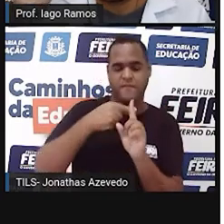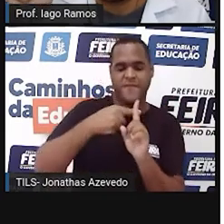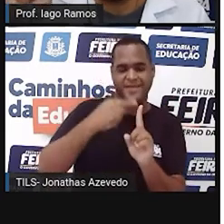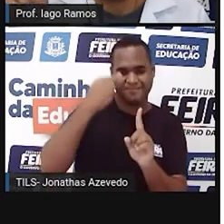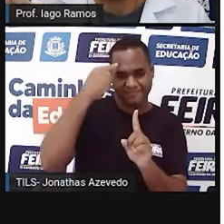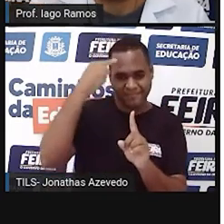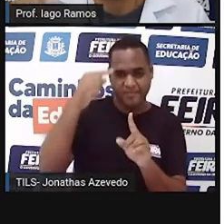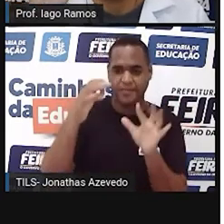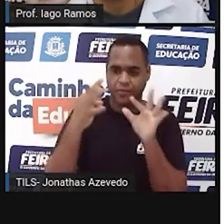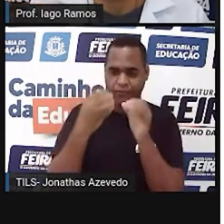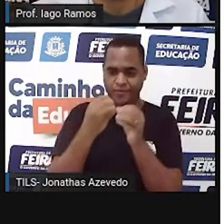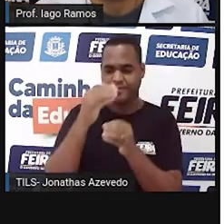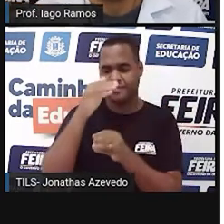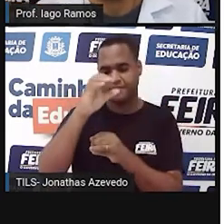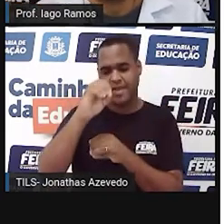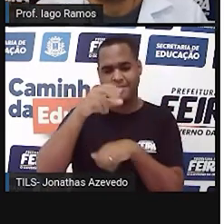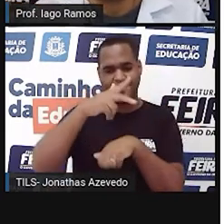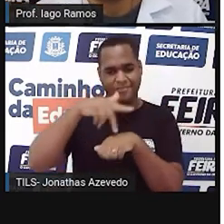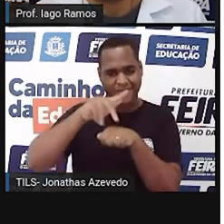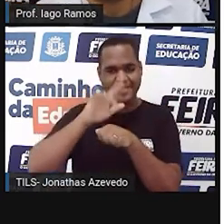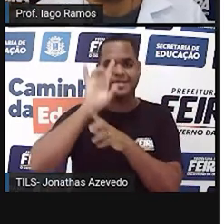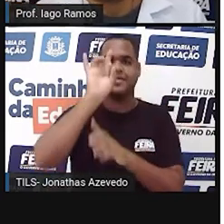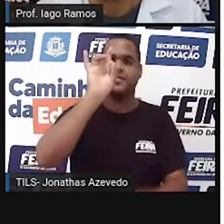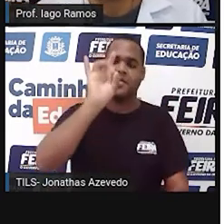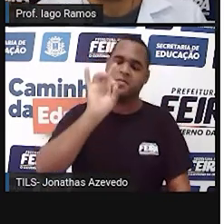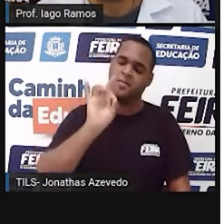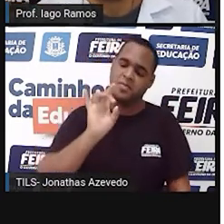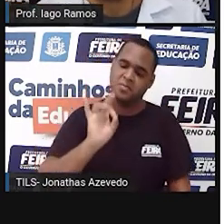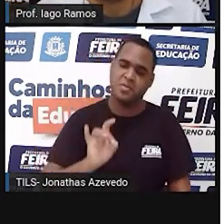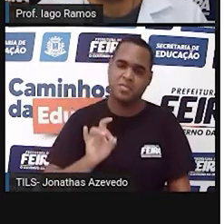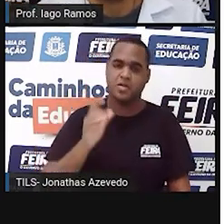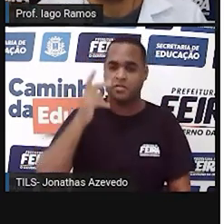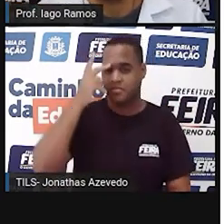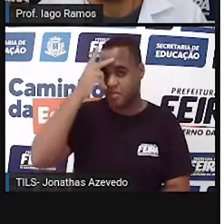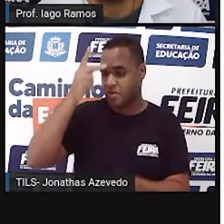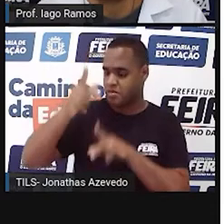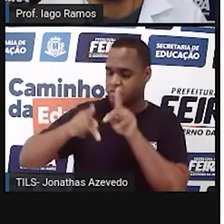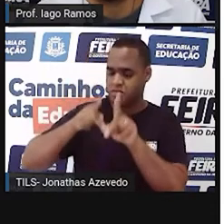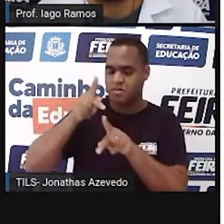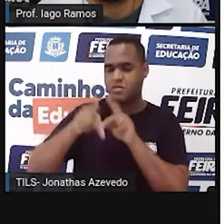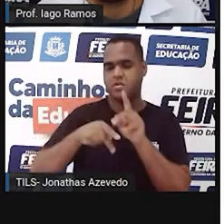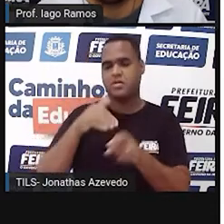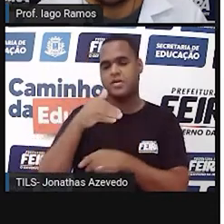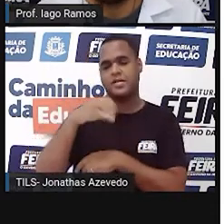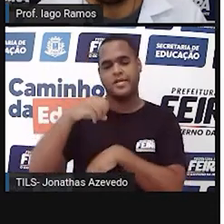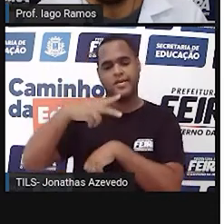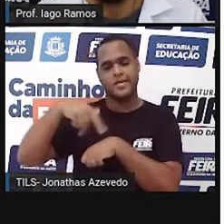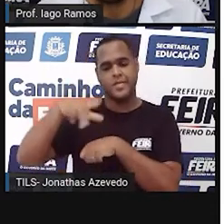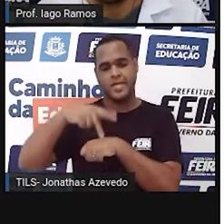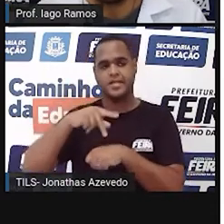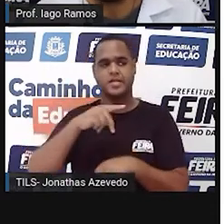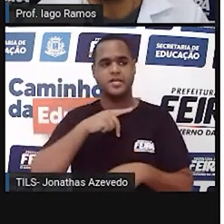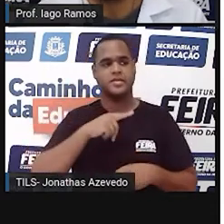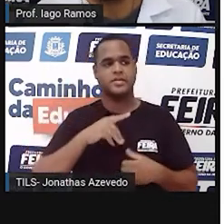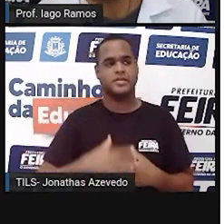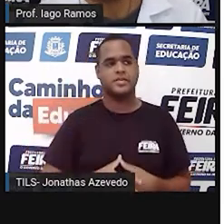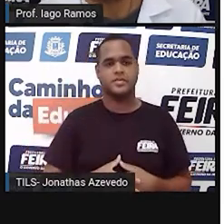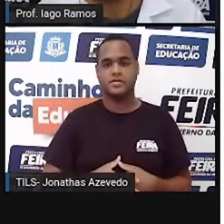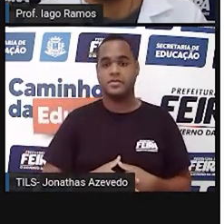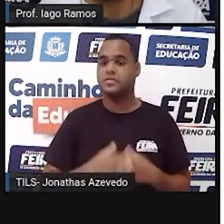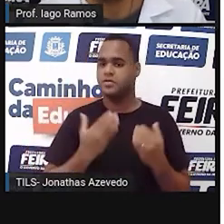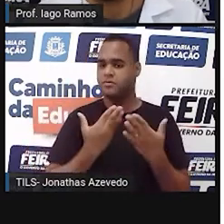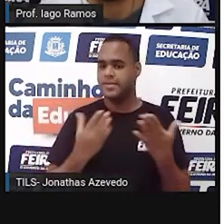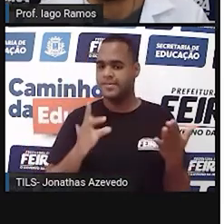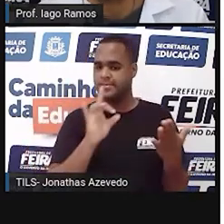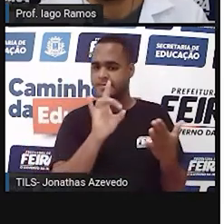todos aqueles 10 valores ali que são as populações dos 10 países. Tá bom? Então, você no